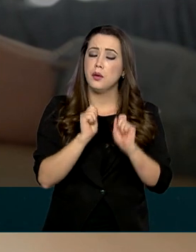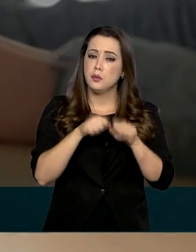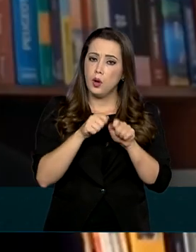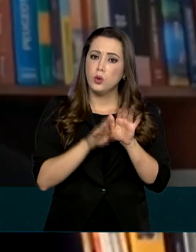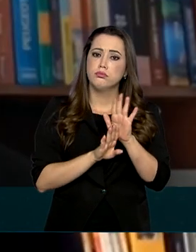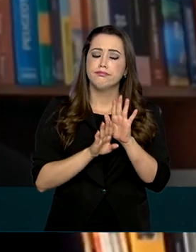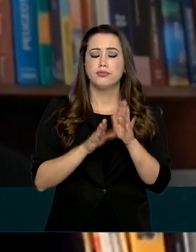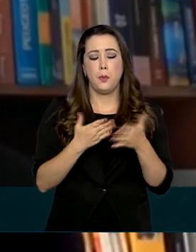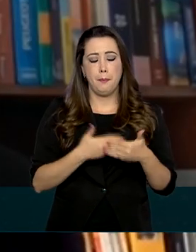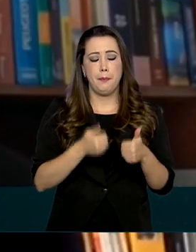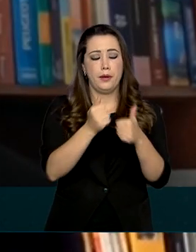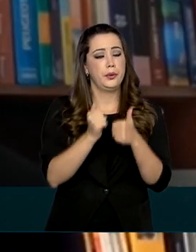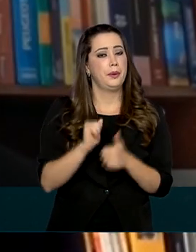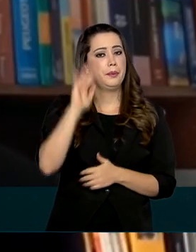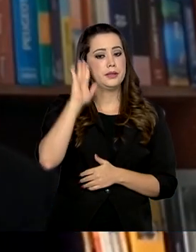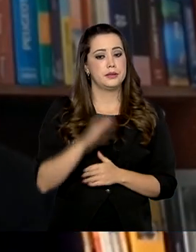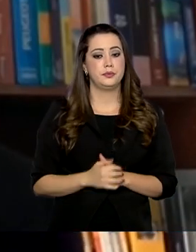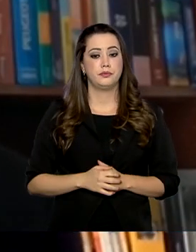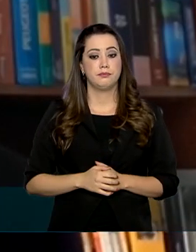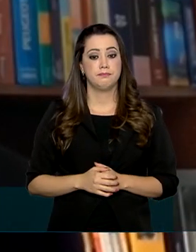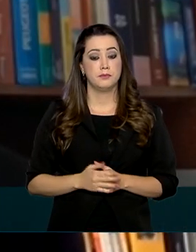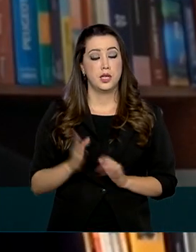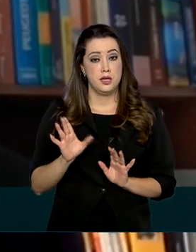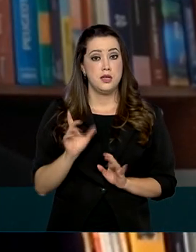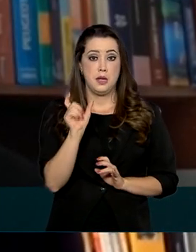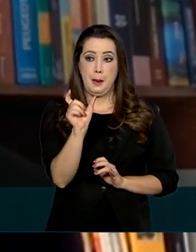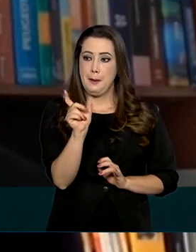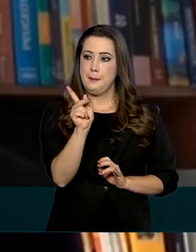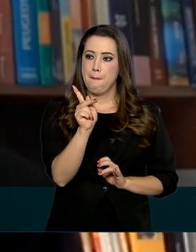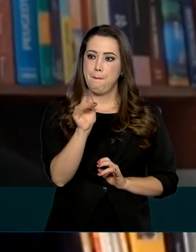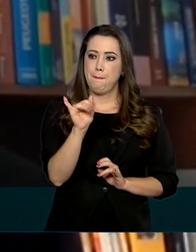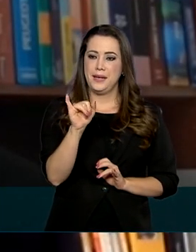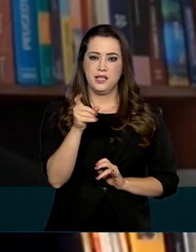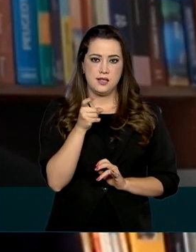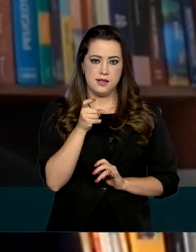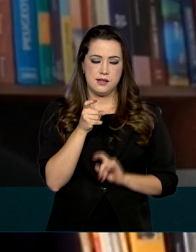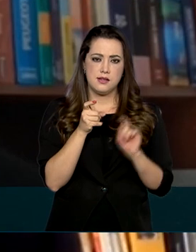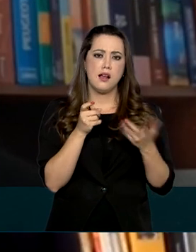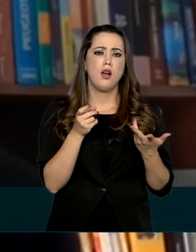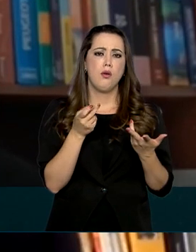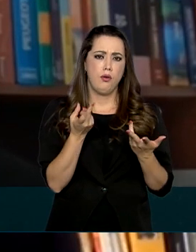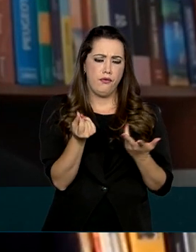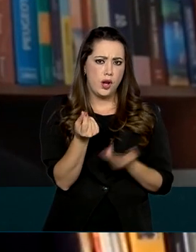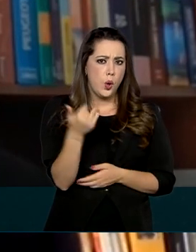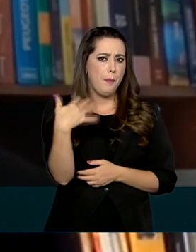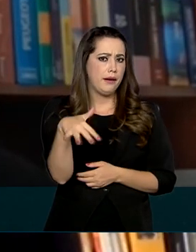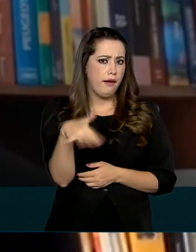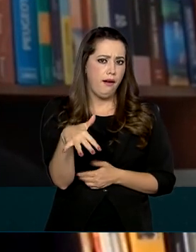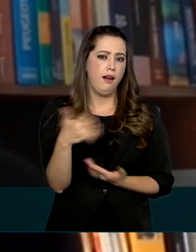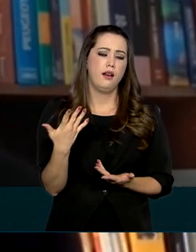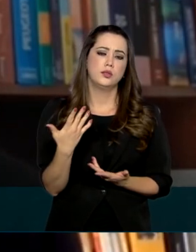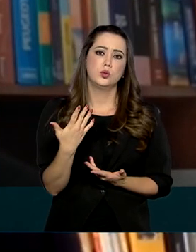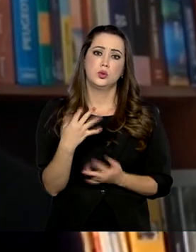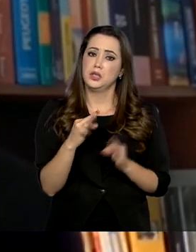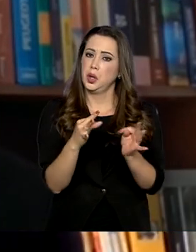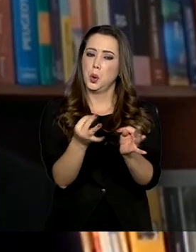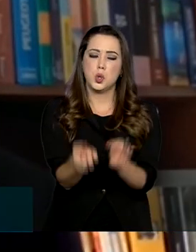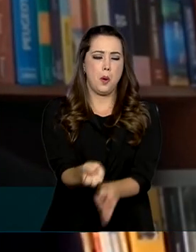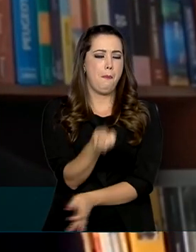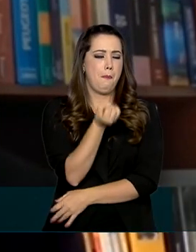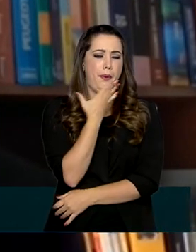fortalecida. O PIX vem para isso. O PIX vem de uma maneira célebre, barata, de tecnologia avançada.